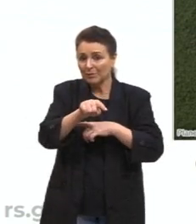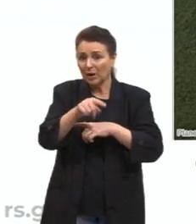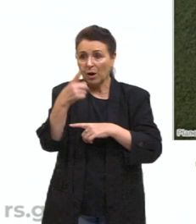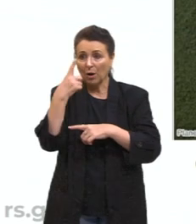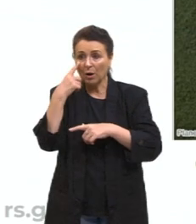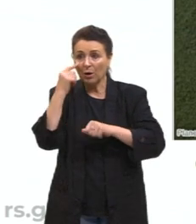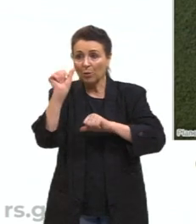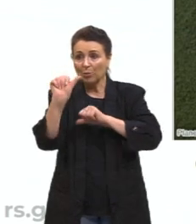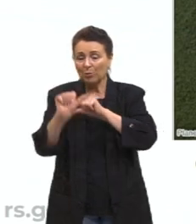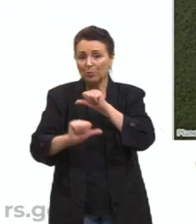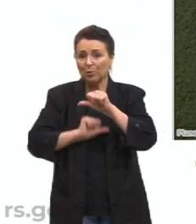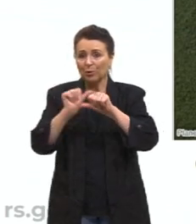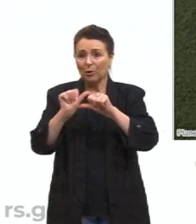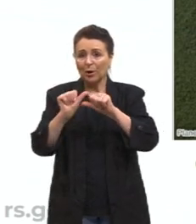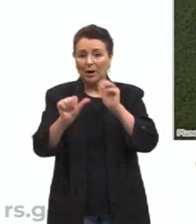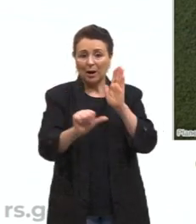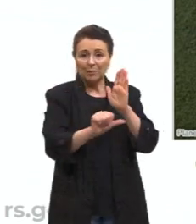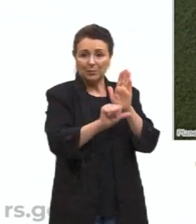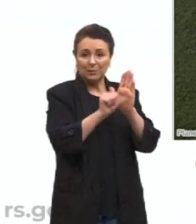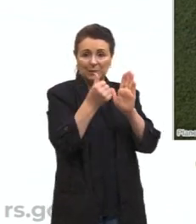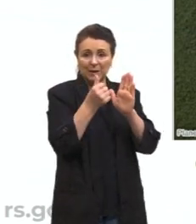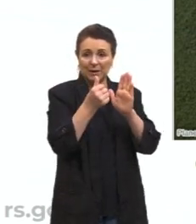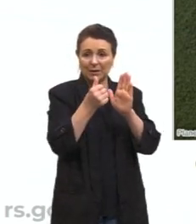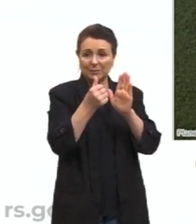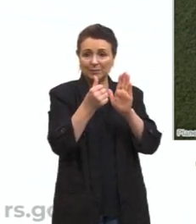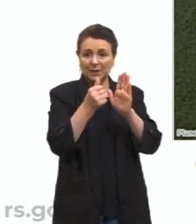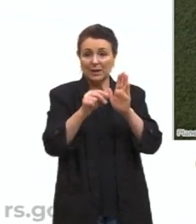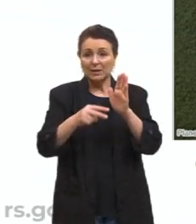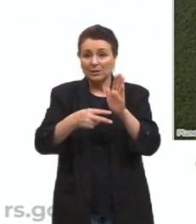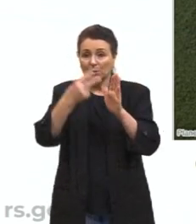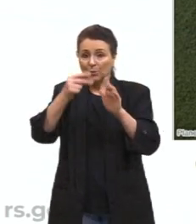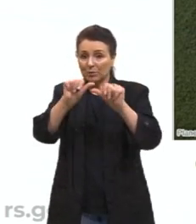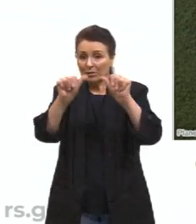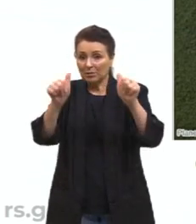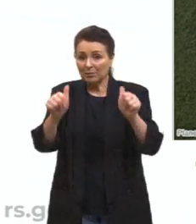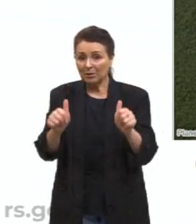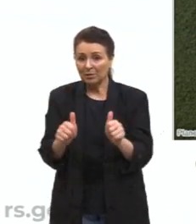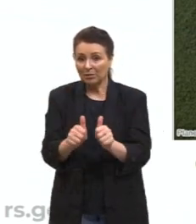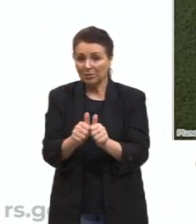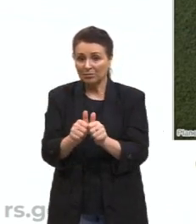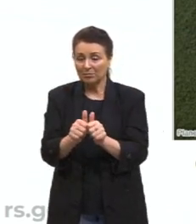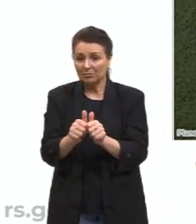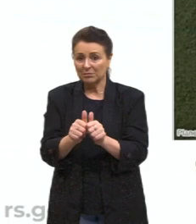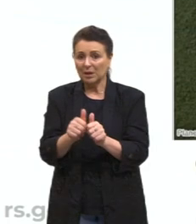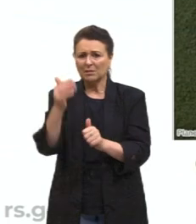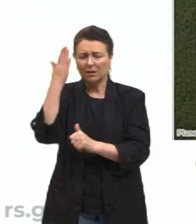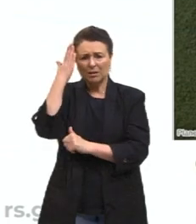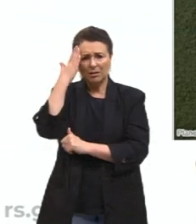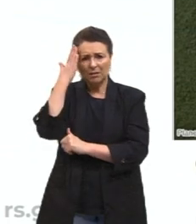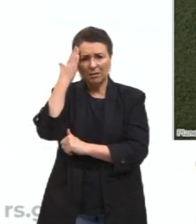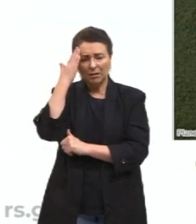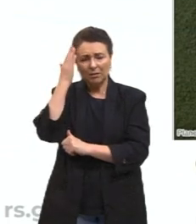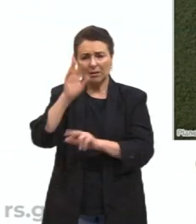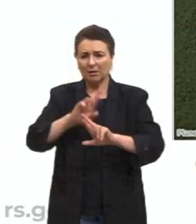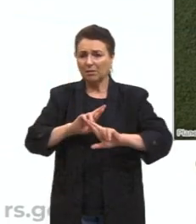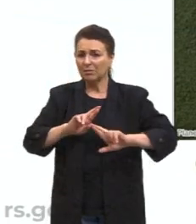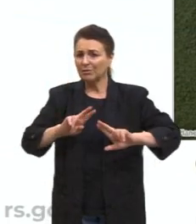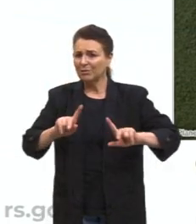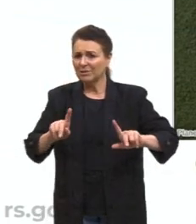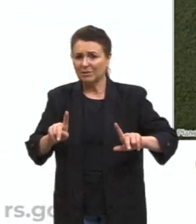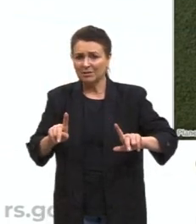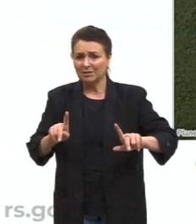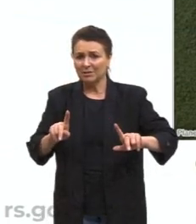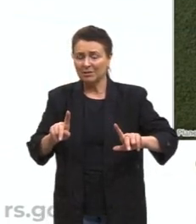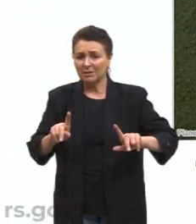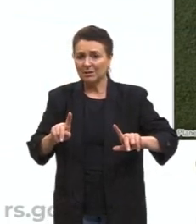aquele bem, aquele único bem, né? Sem pensar na preservação, sem entender de outras maneiras. Isso pode aparecer na nossa